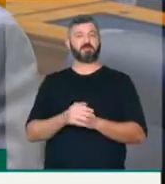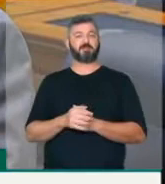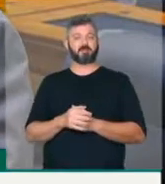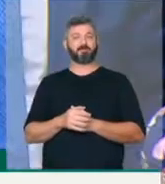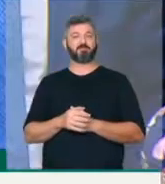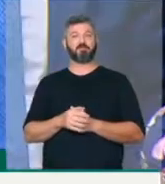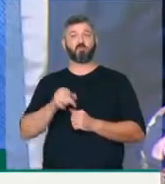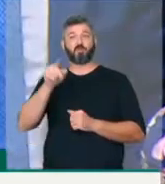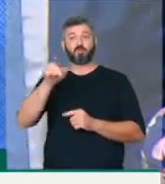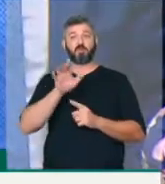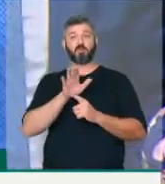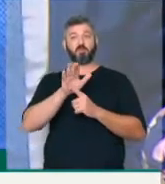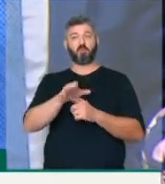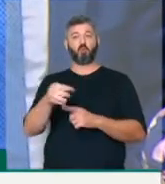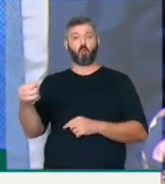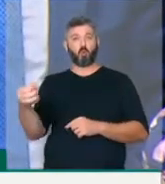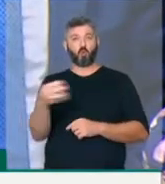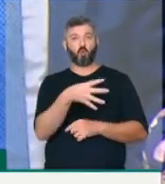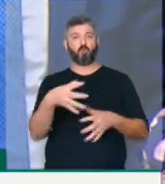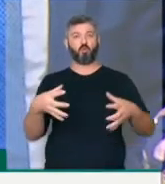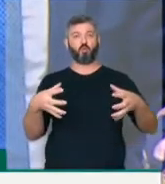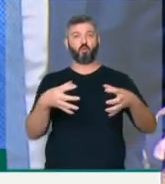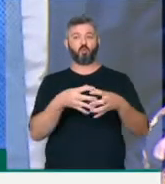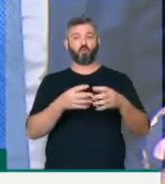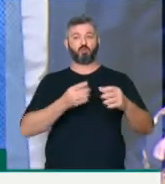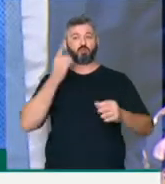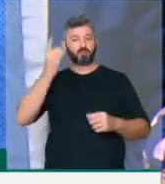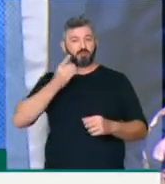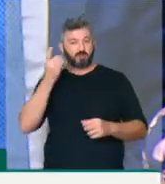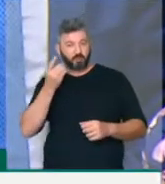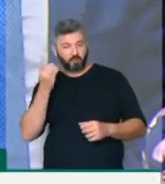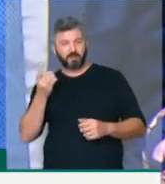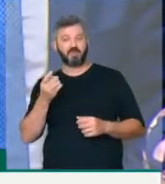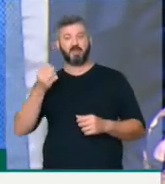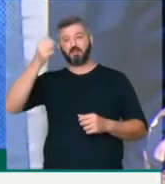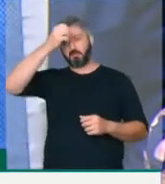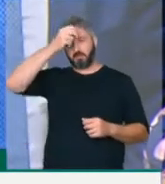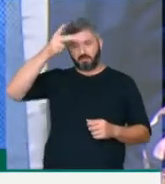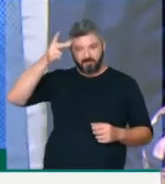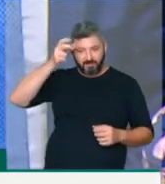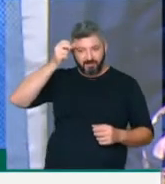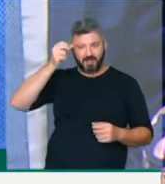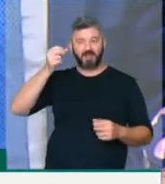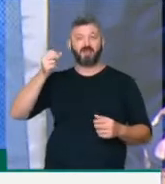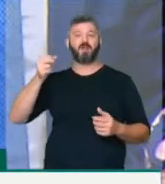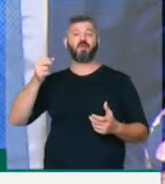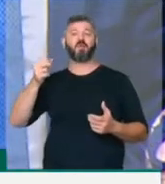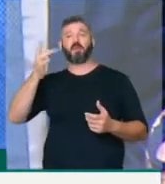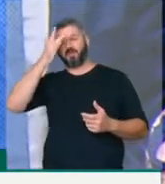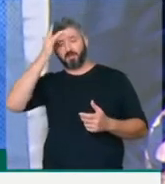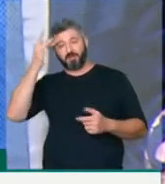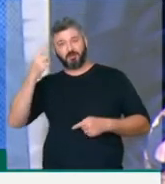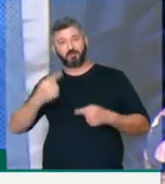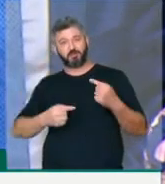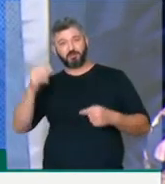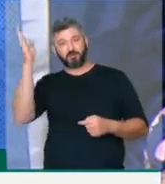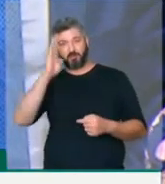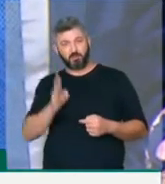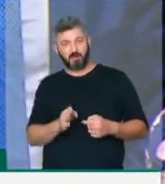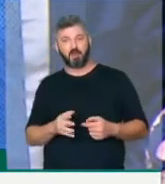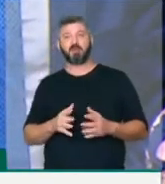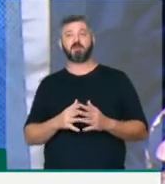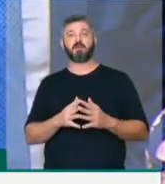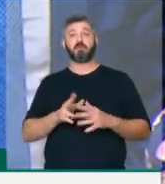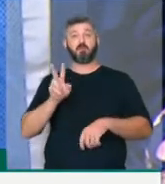representa esse novo grupo de parlamentares ou de prefeitos, executivos, enfim, políticos brasileiros que vão